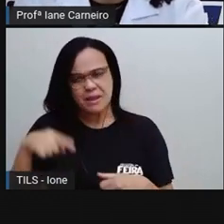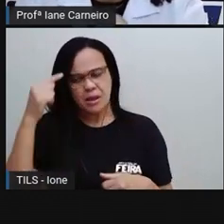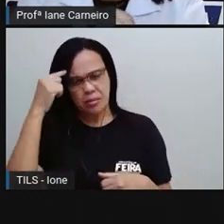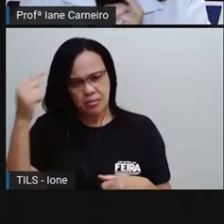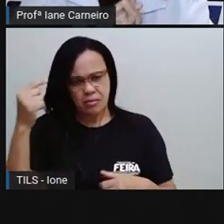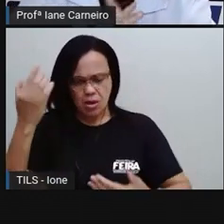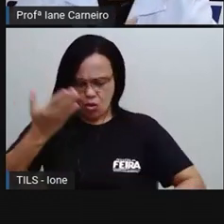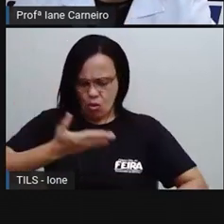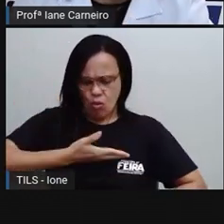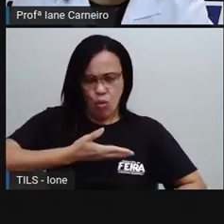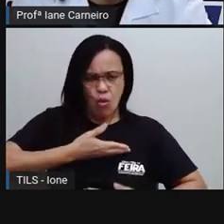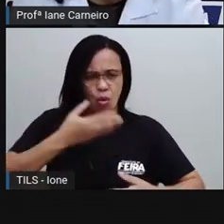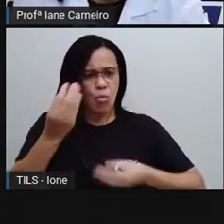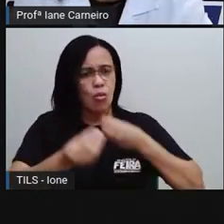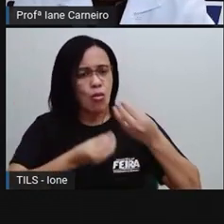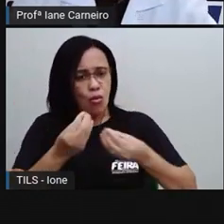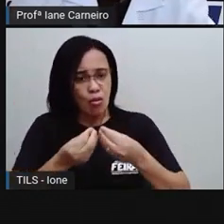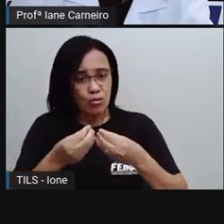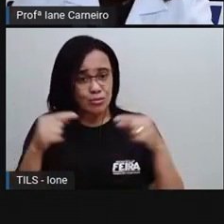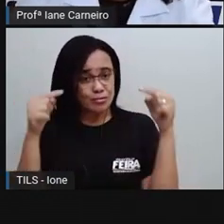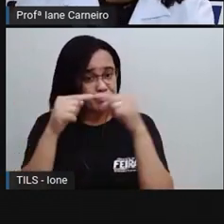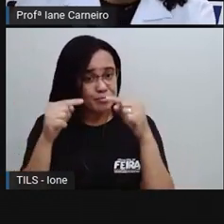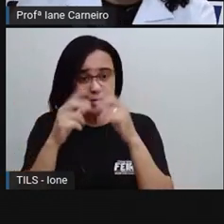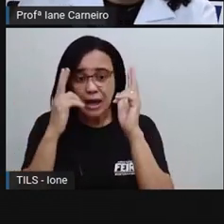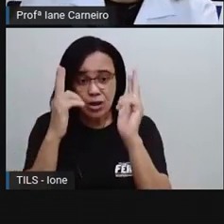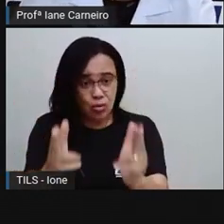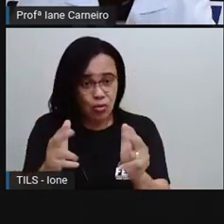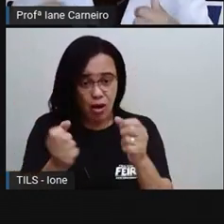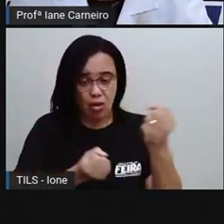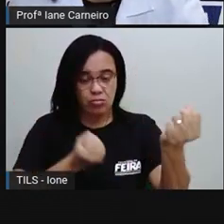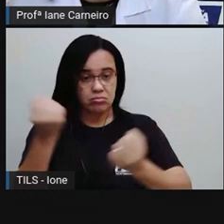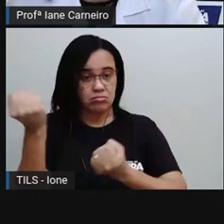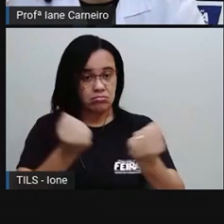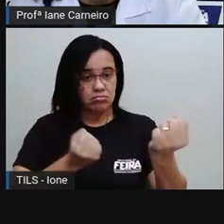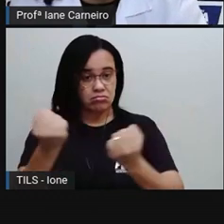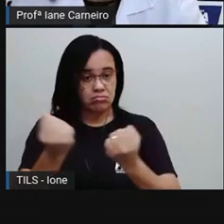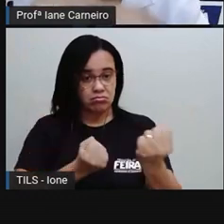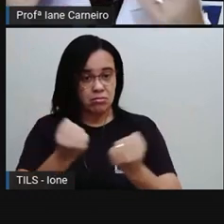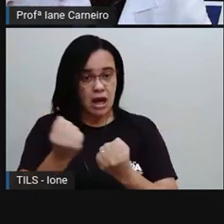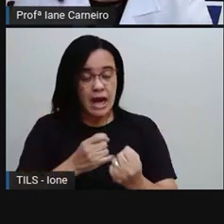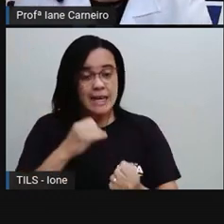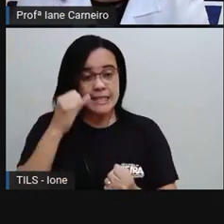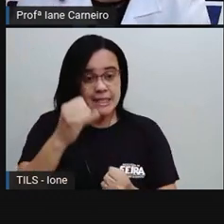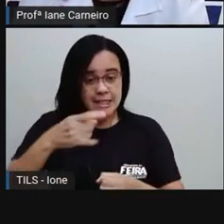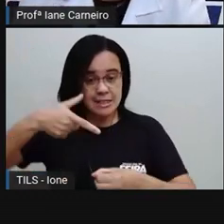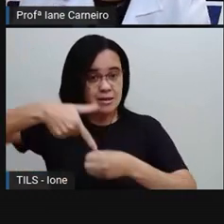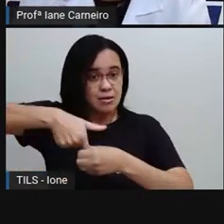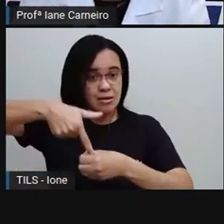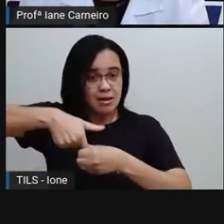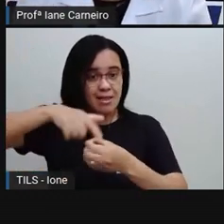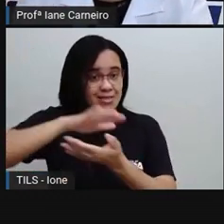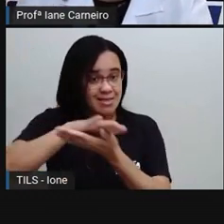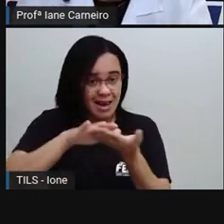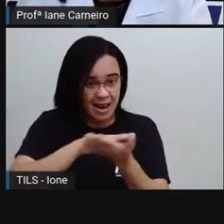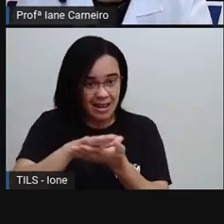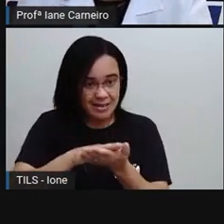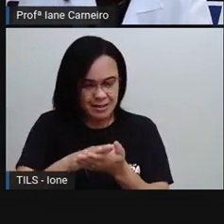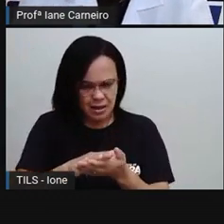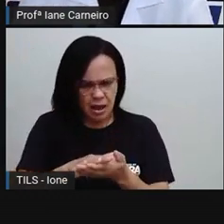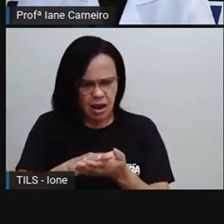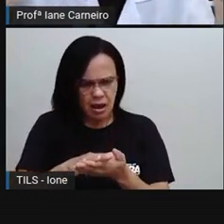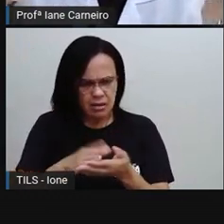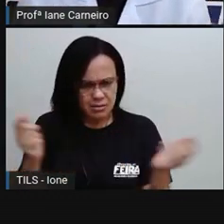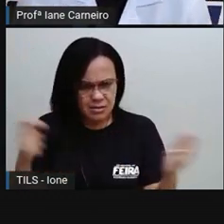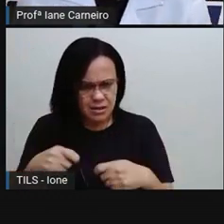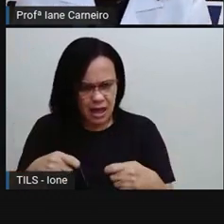se fosse um carro, sabe? Se o carro não receber a gasolina, ele vai funcionar? Não vai, né?